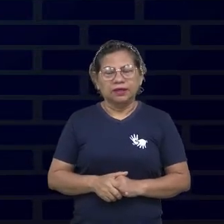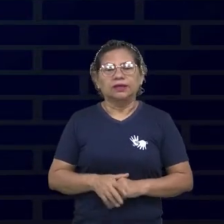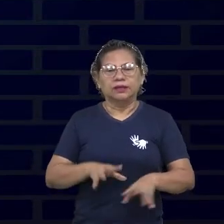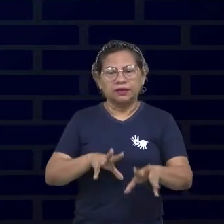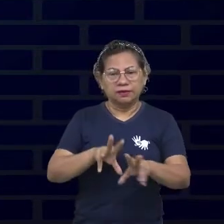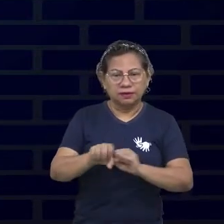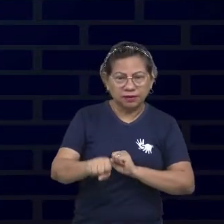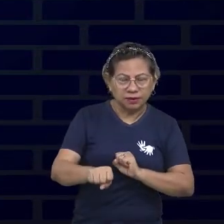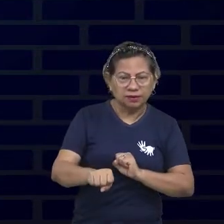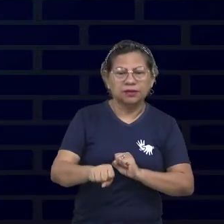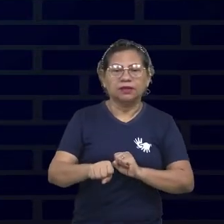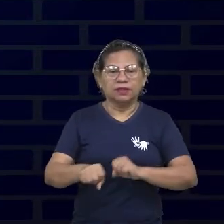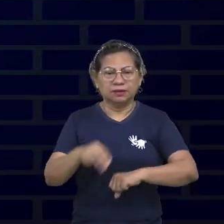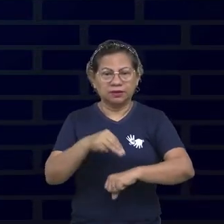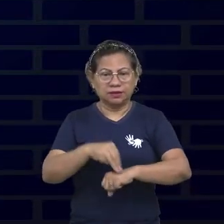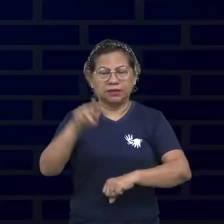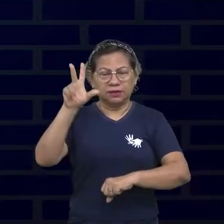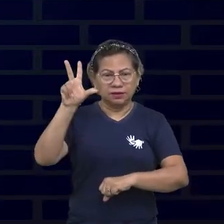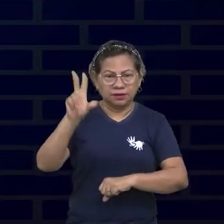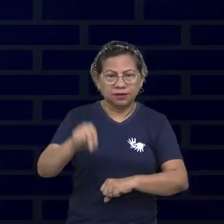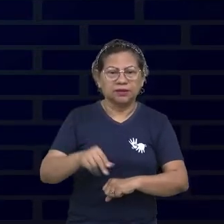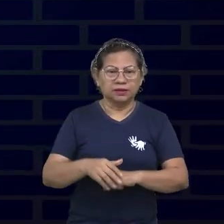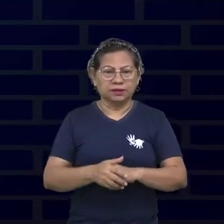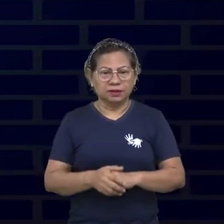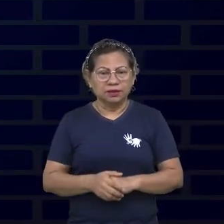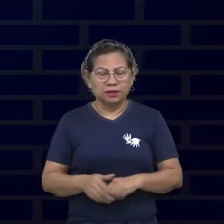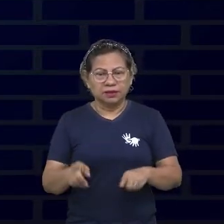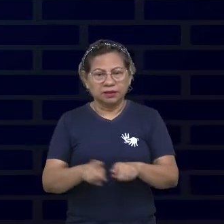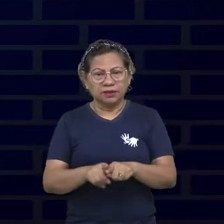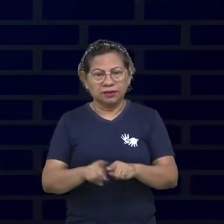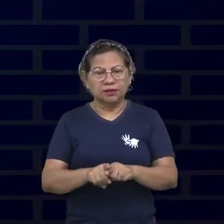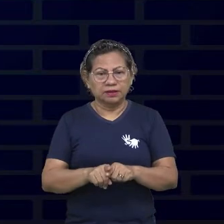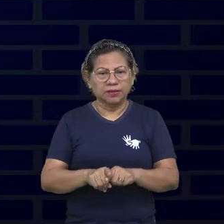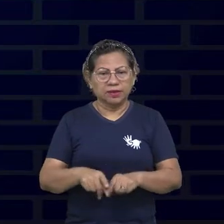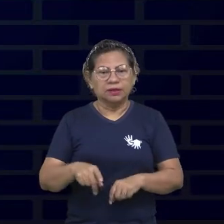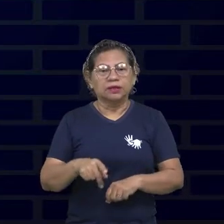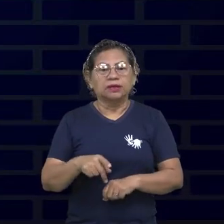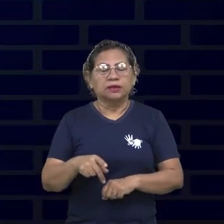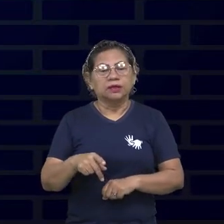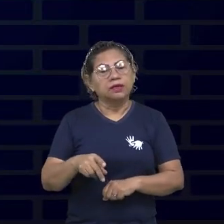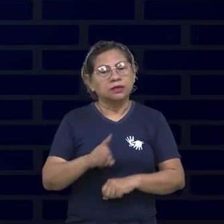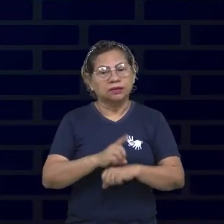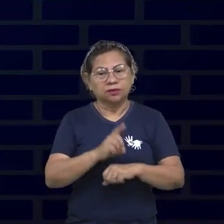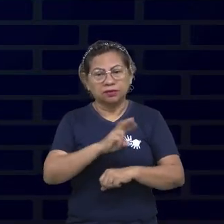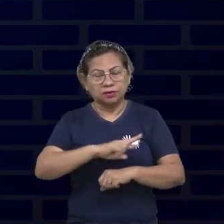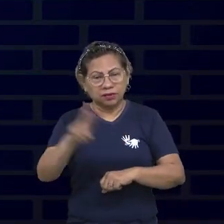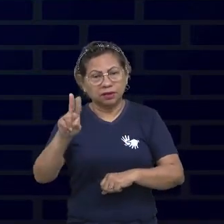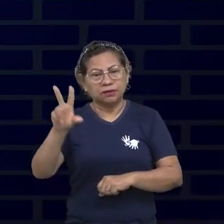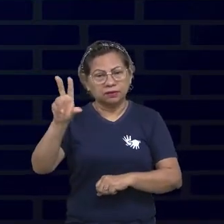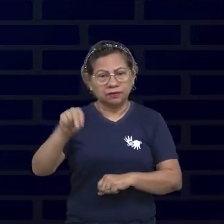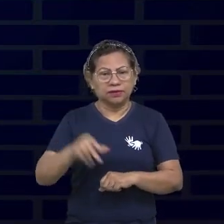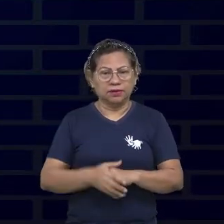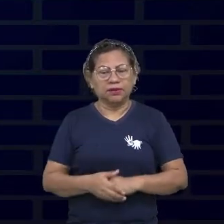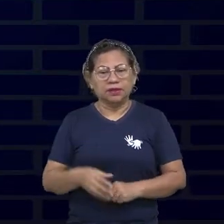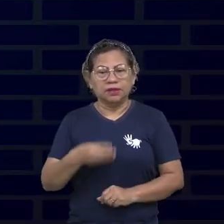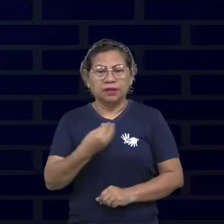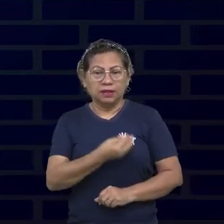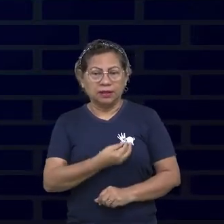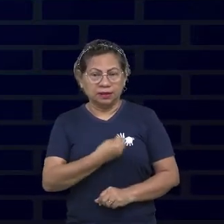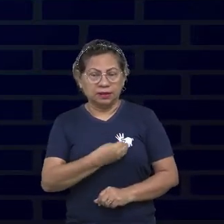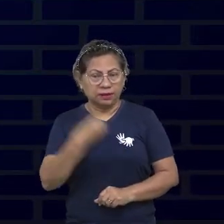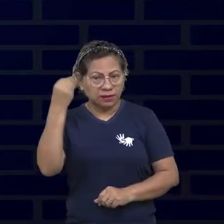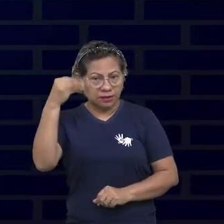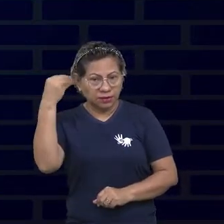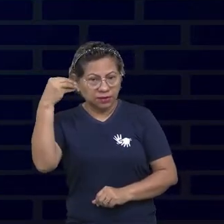Amazonas. Aluna do programa de doutorado da mesma universidade. E estou aqui para compartilhar um pouco da minha história com vocês. Eu